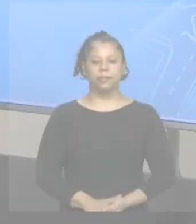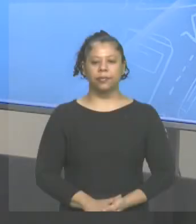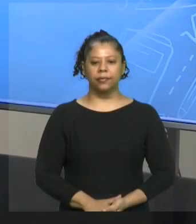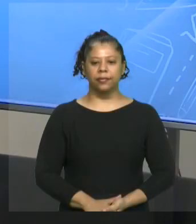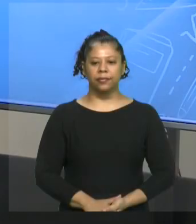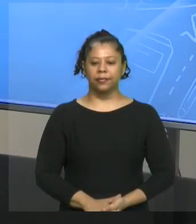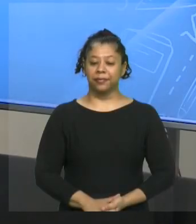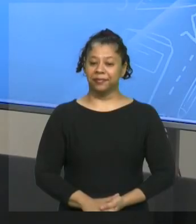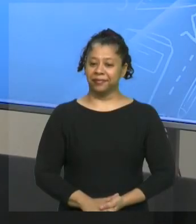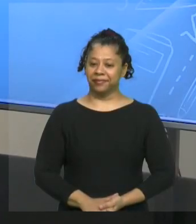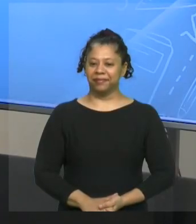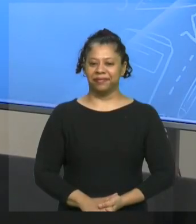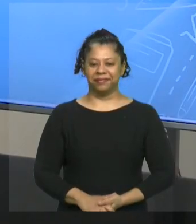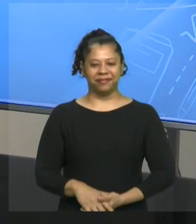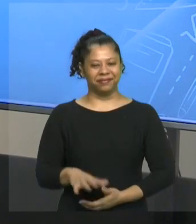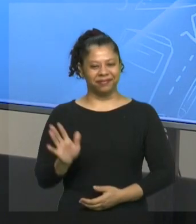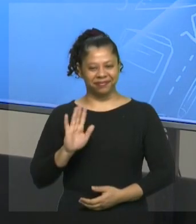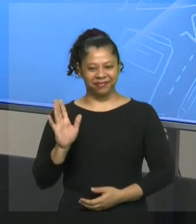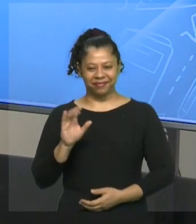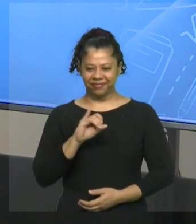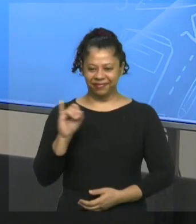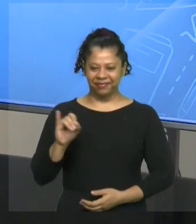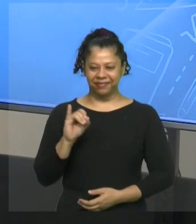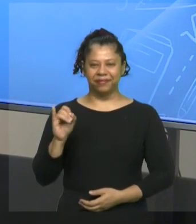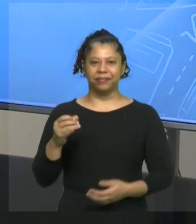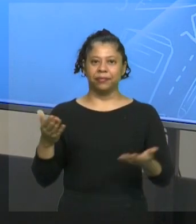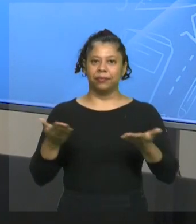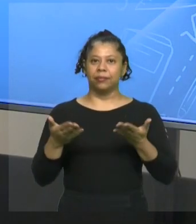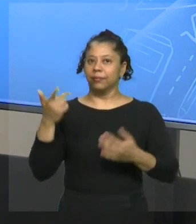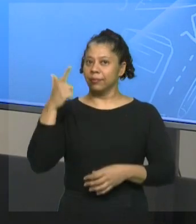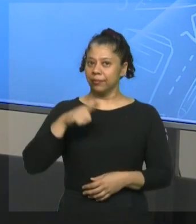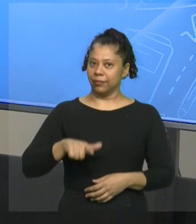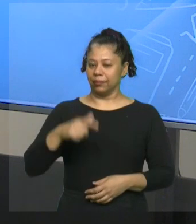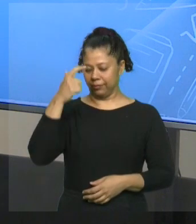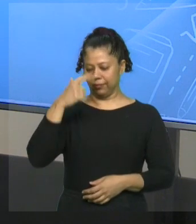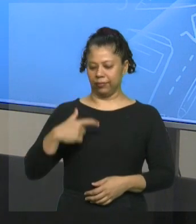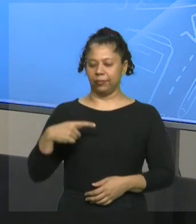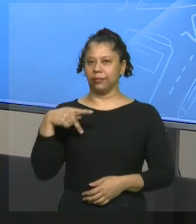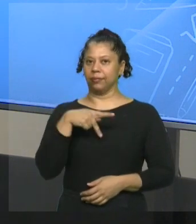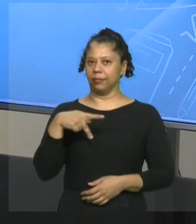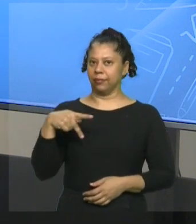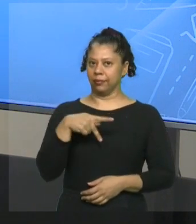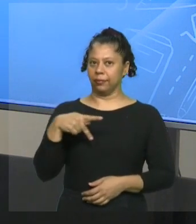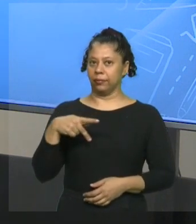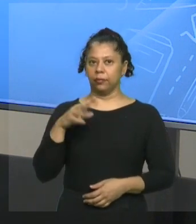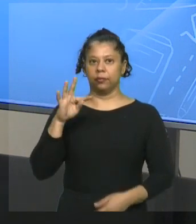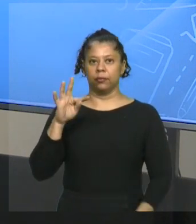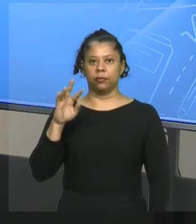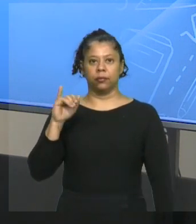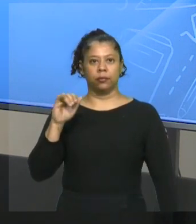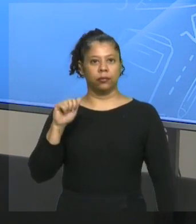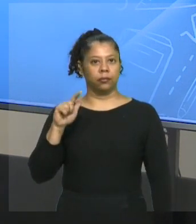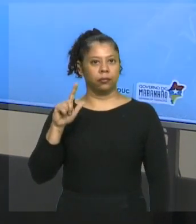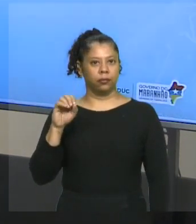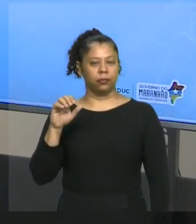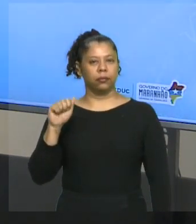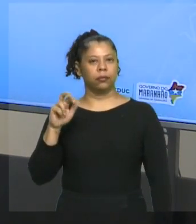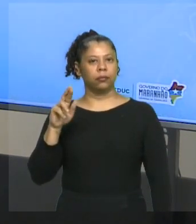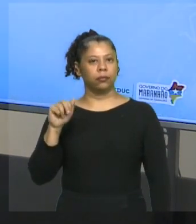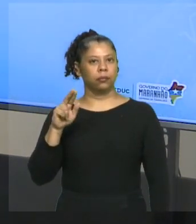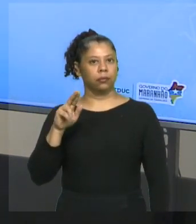Fala minha turma, novamente matemática comigo, professor Tiago Araújo. Hoje nós vamos falar